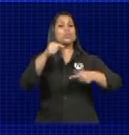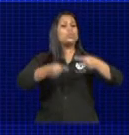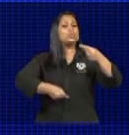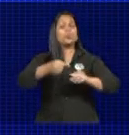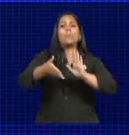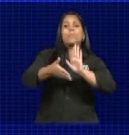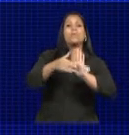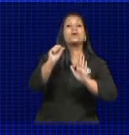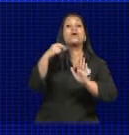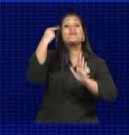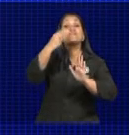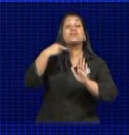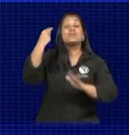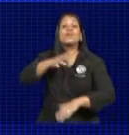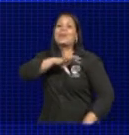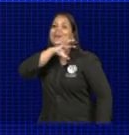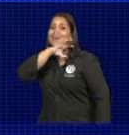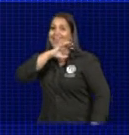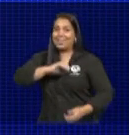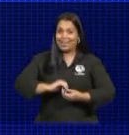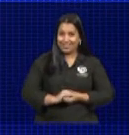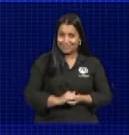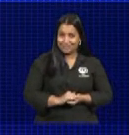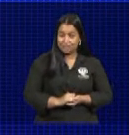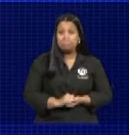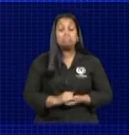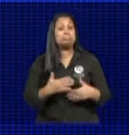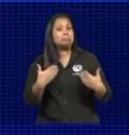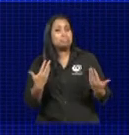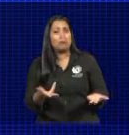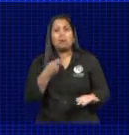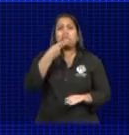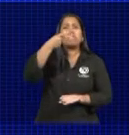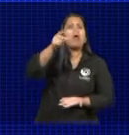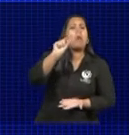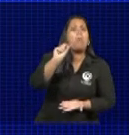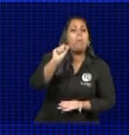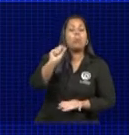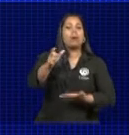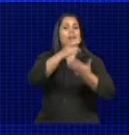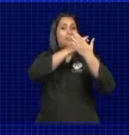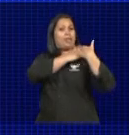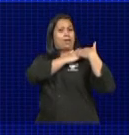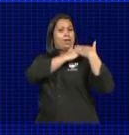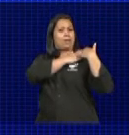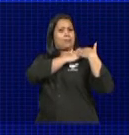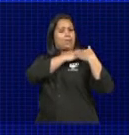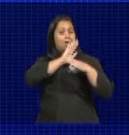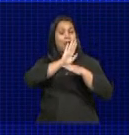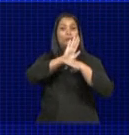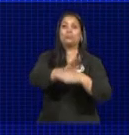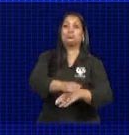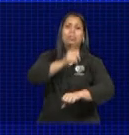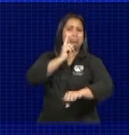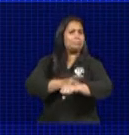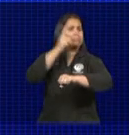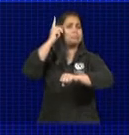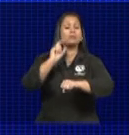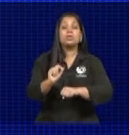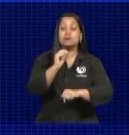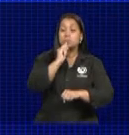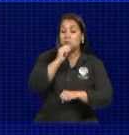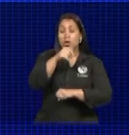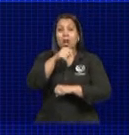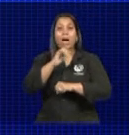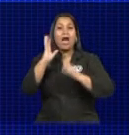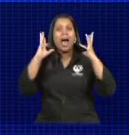proposta da vereadora Cláudia de Júli. A medida dispõe sobre a responsabilidade de socorro imediato a animais